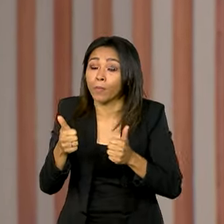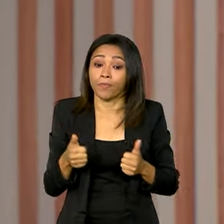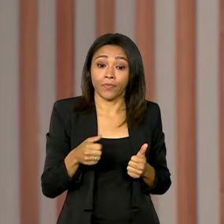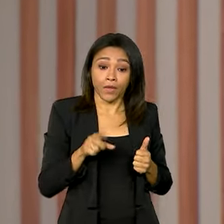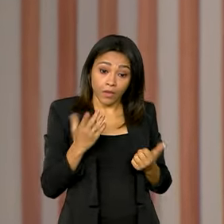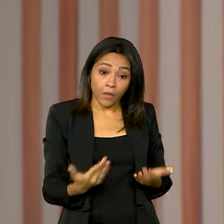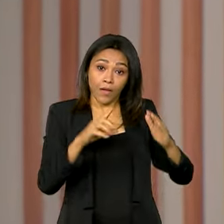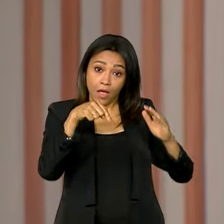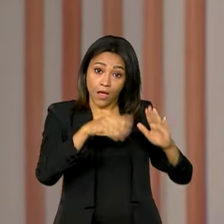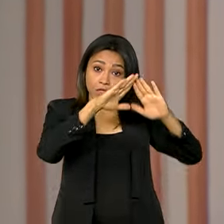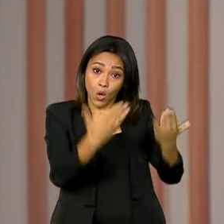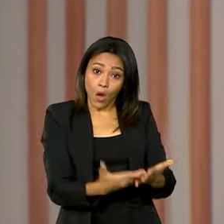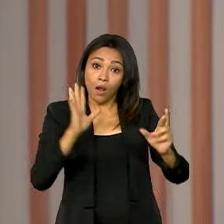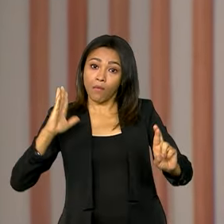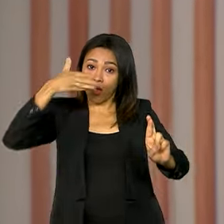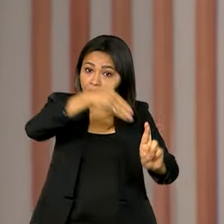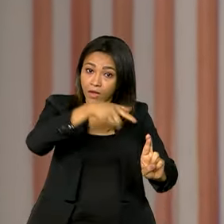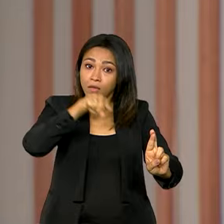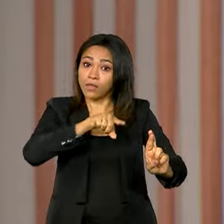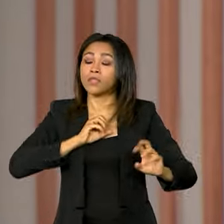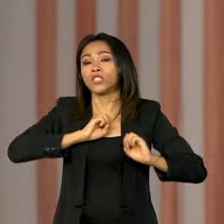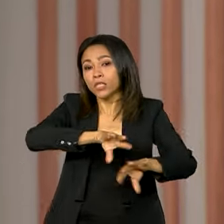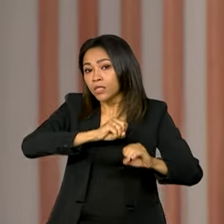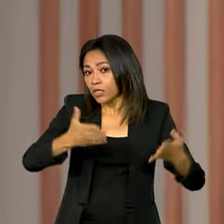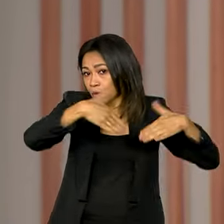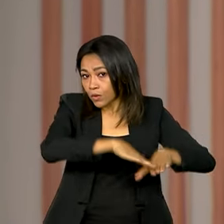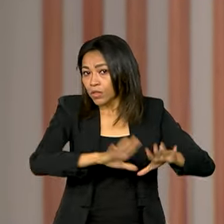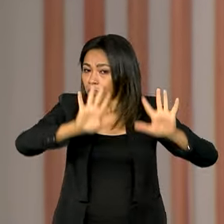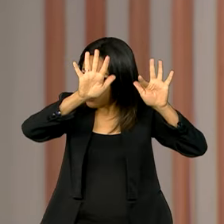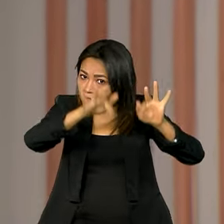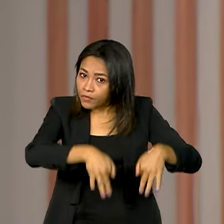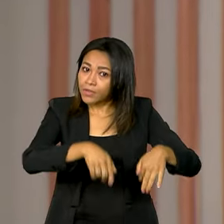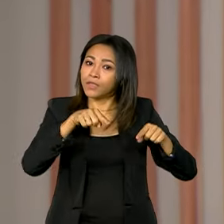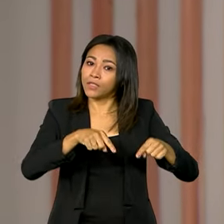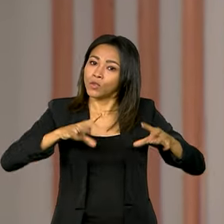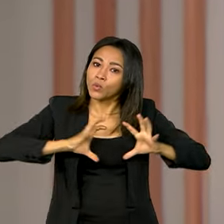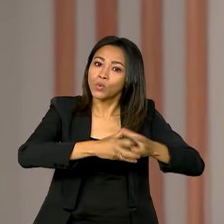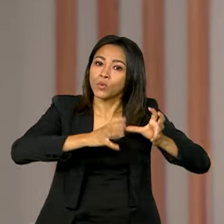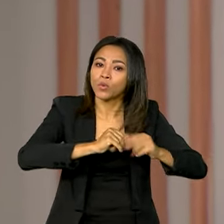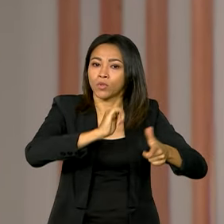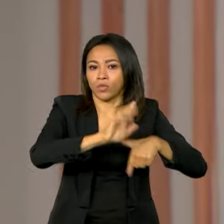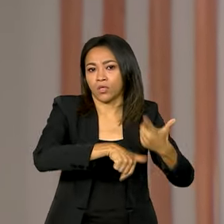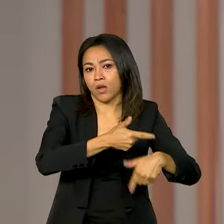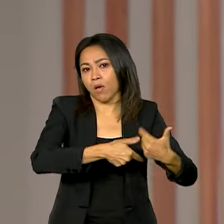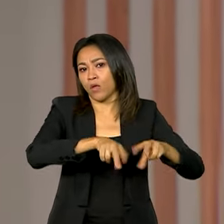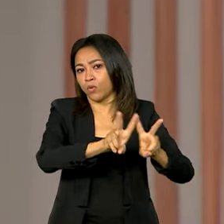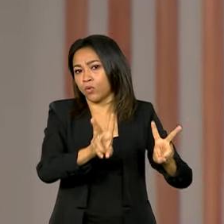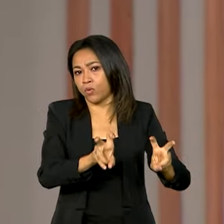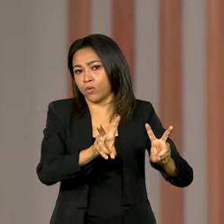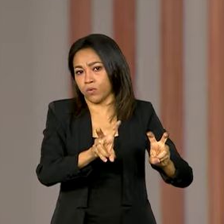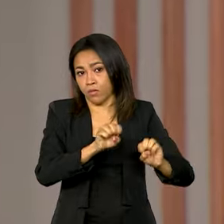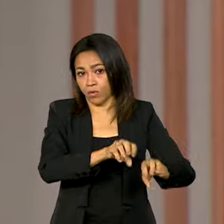referência no ensino de qualidade, inclusivo no Estado, encerrou as atividades do Grupo de Trabalho de Educação do G20.